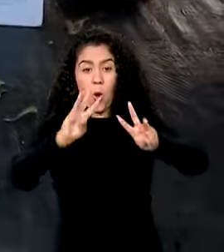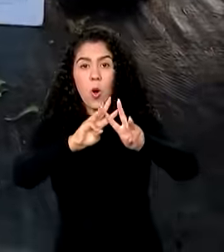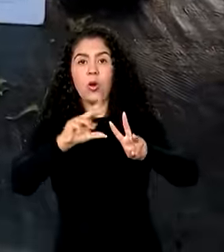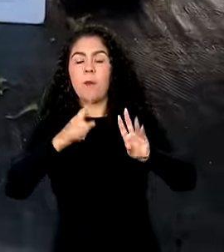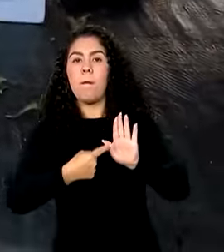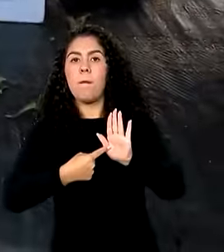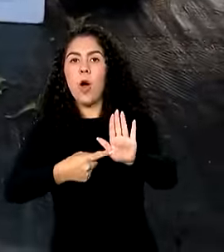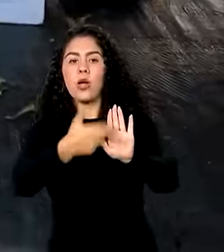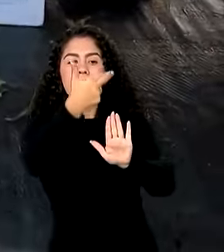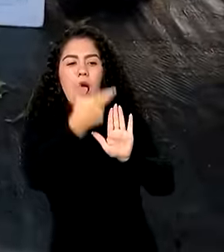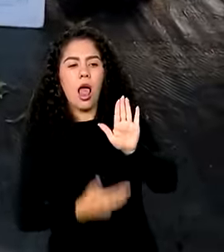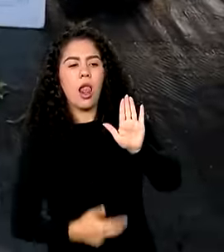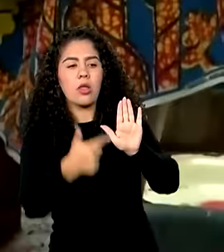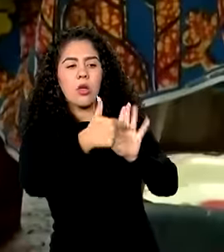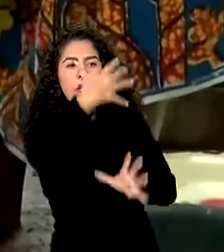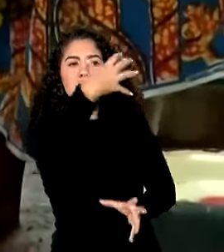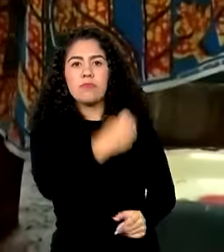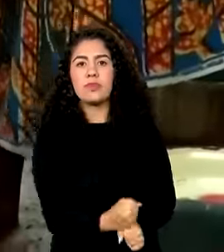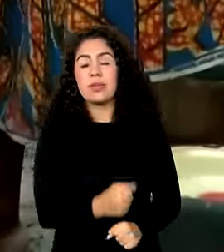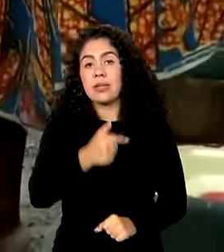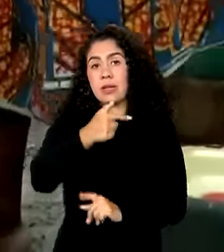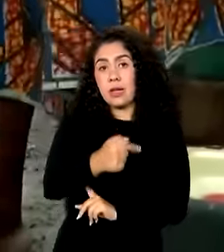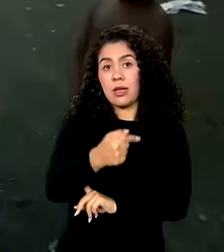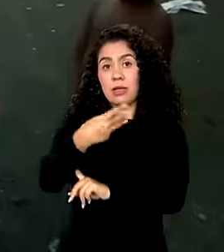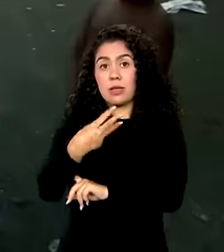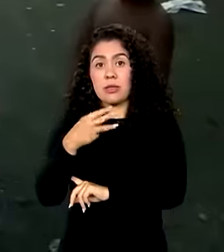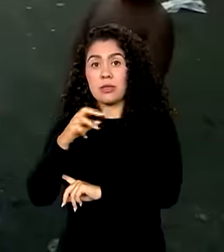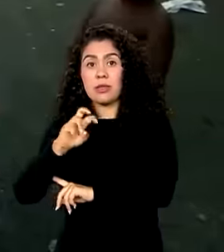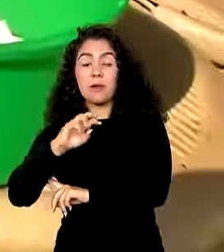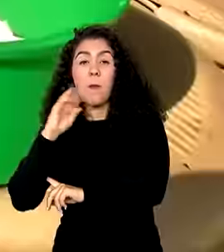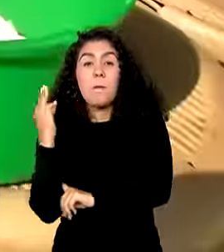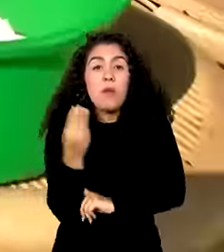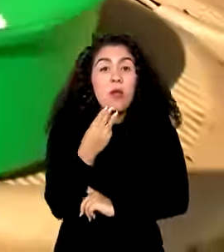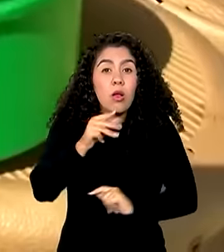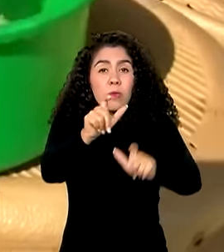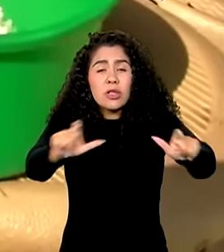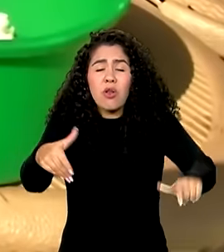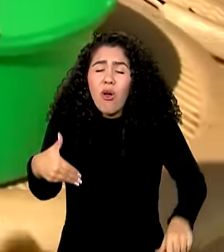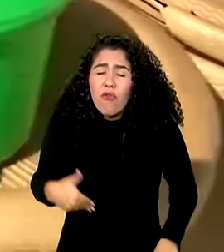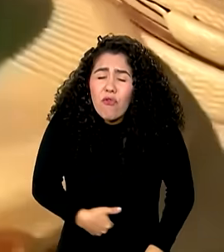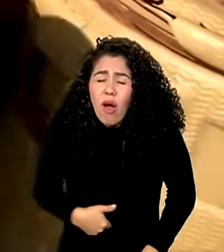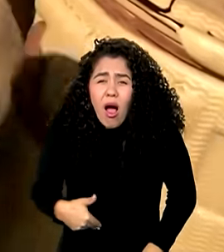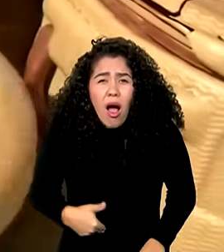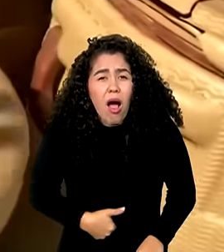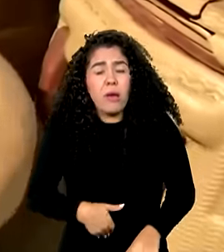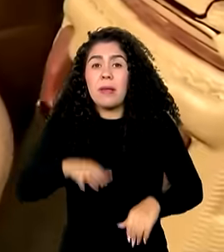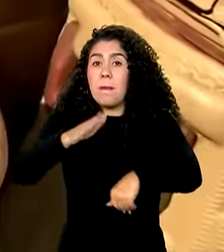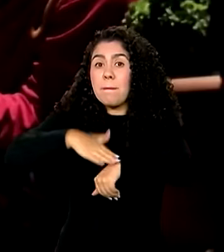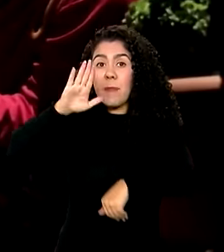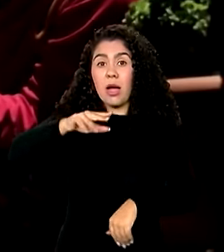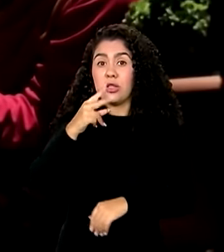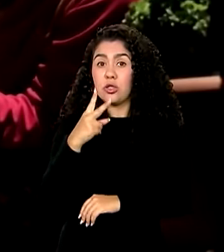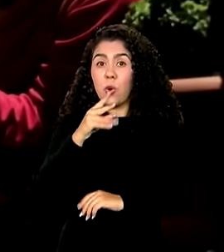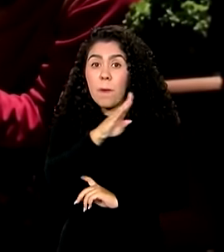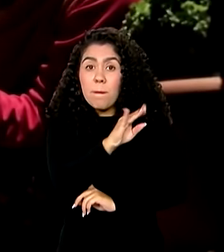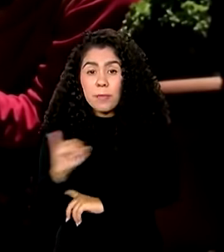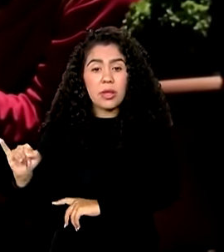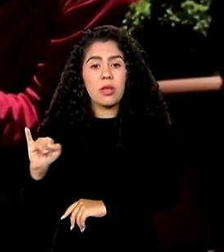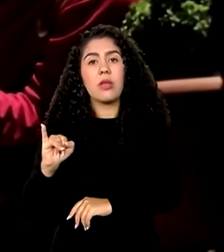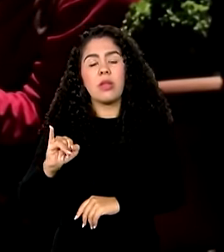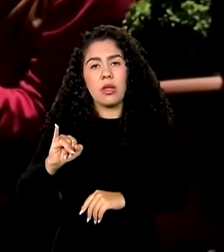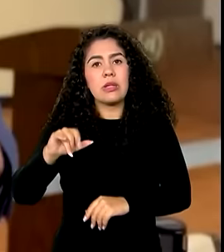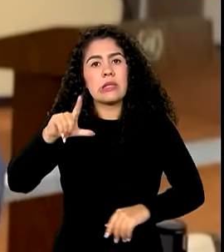735 milhões de pessoas passando fome e mais de 2 bilhões em situação de